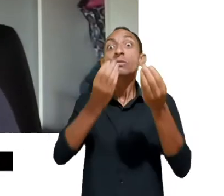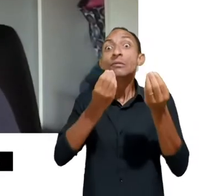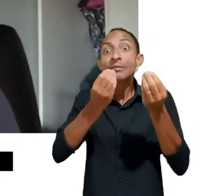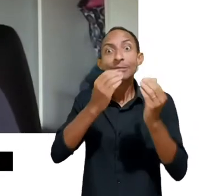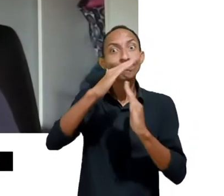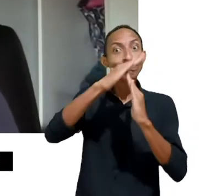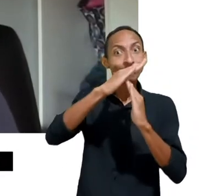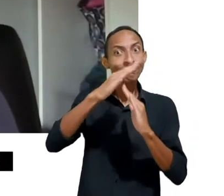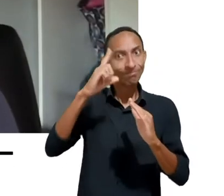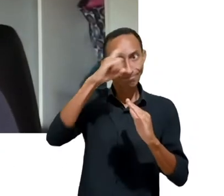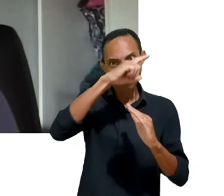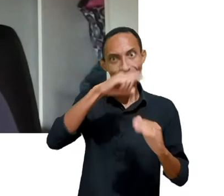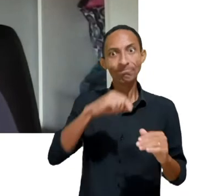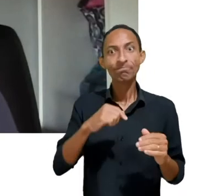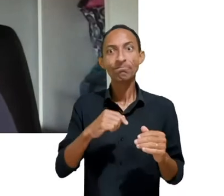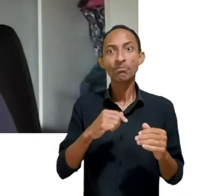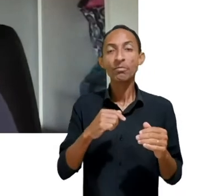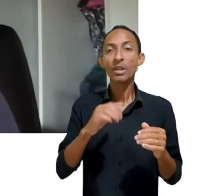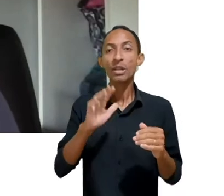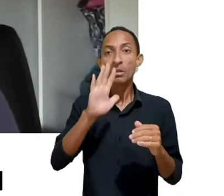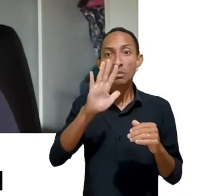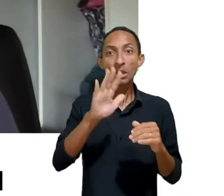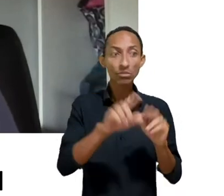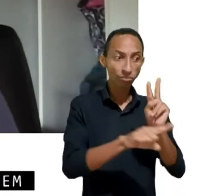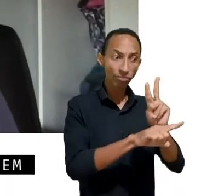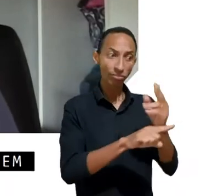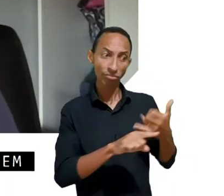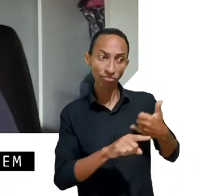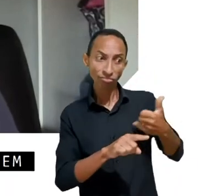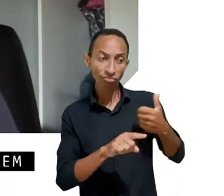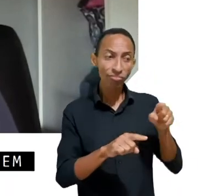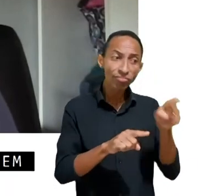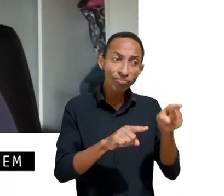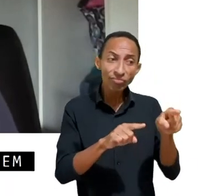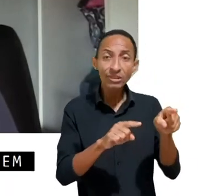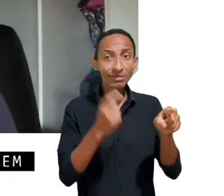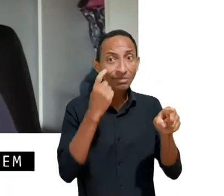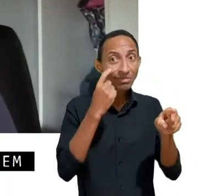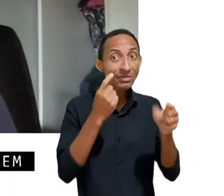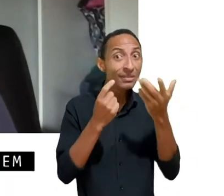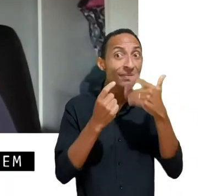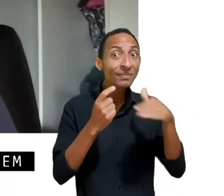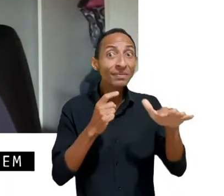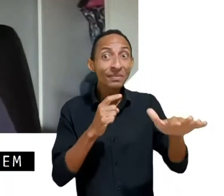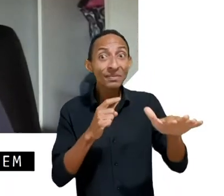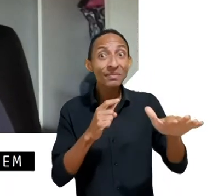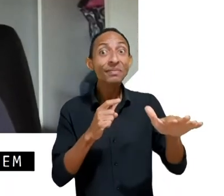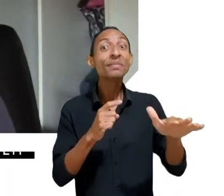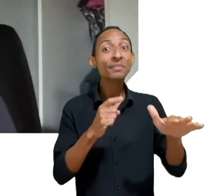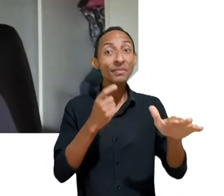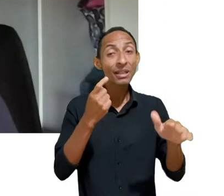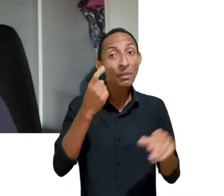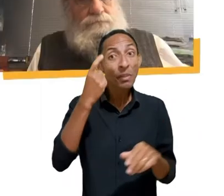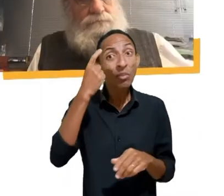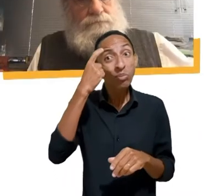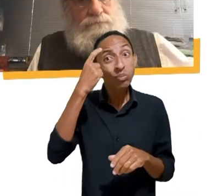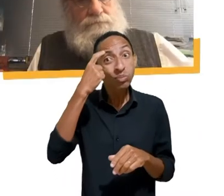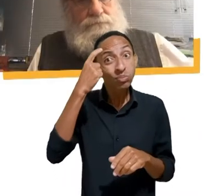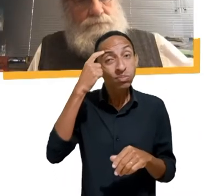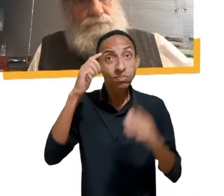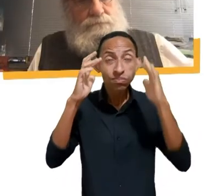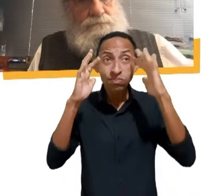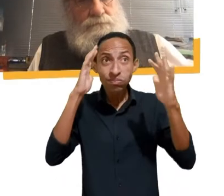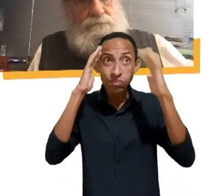controle por idade, por identificação e políticas de nomes reais, a gente tem que pensar em como que a gente melhora esse ambiente online